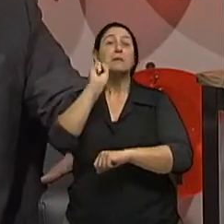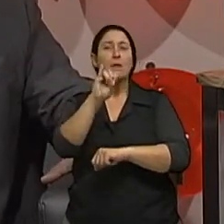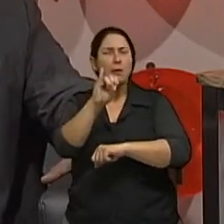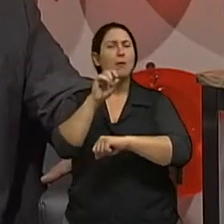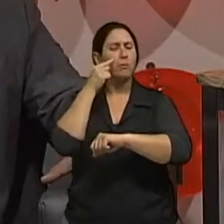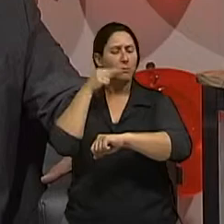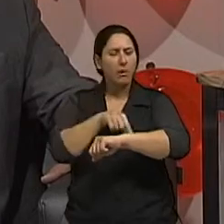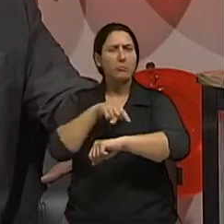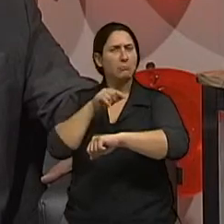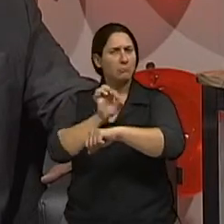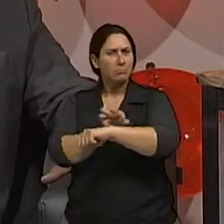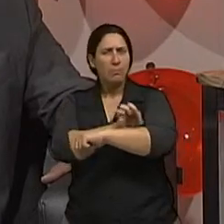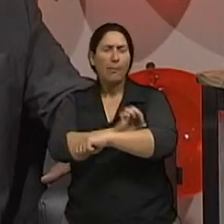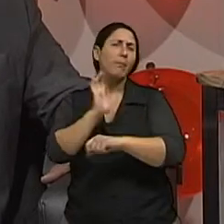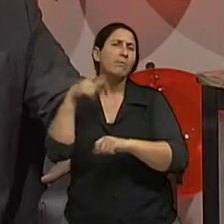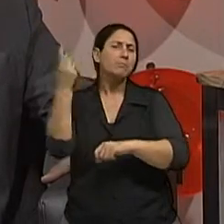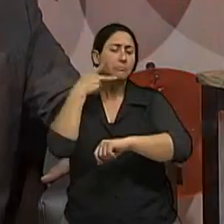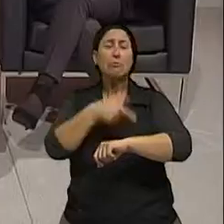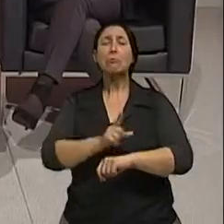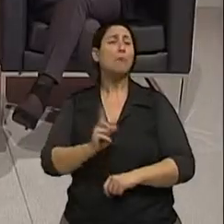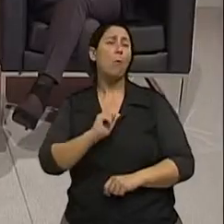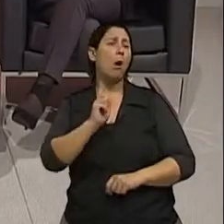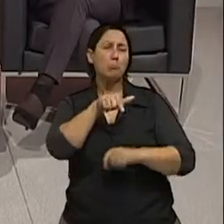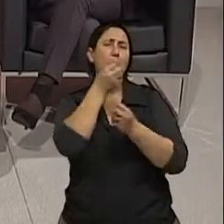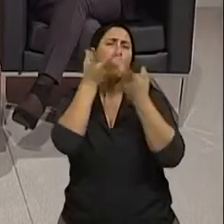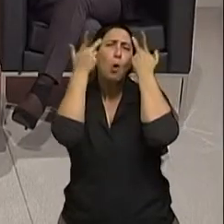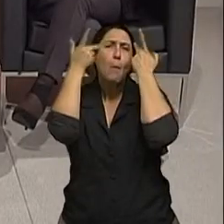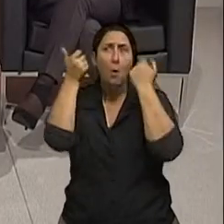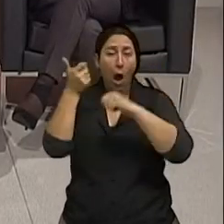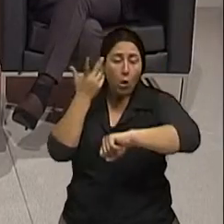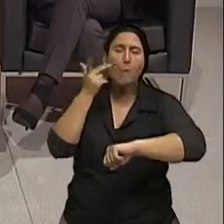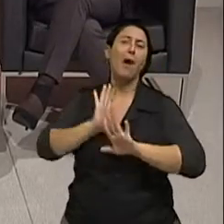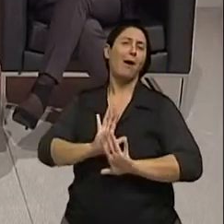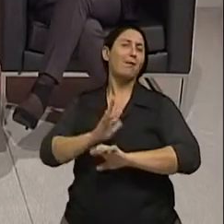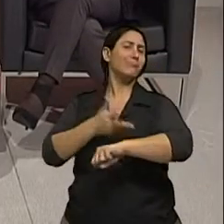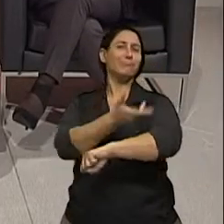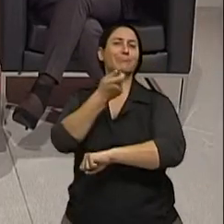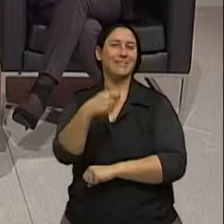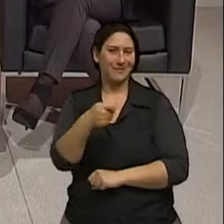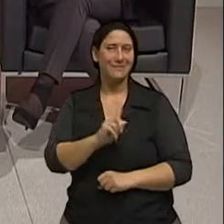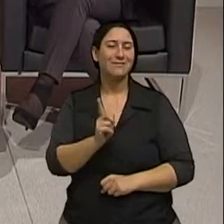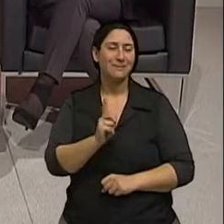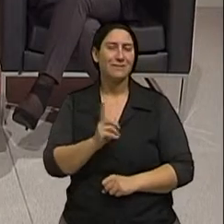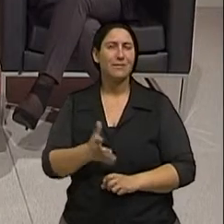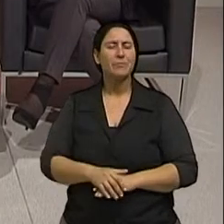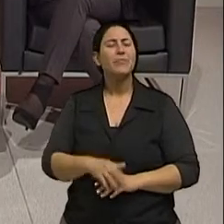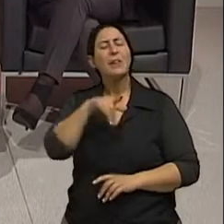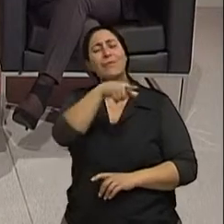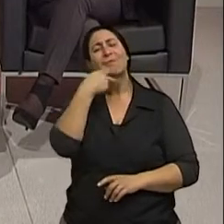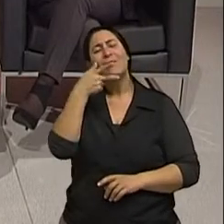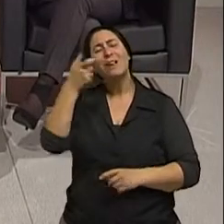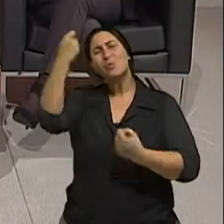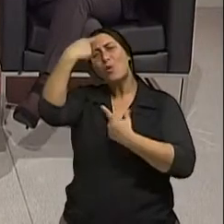dizendo que isso não é maligno. A maioria deles é em função desse acúmulo de sol. Vamos falar um pouquinho